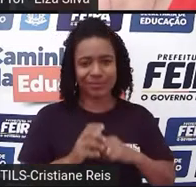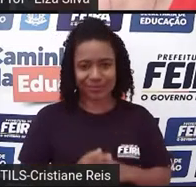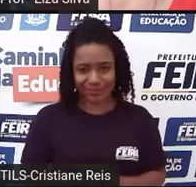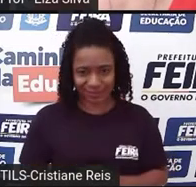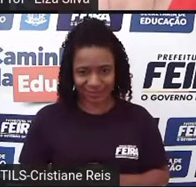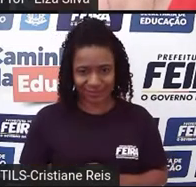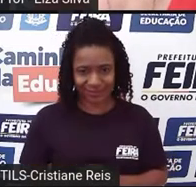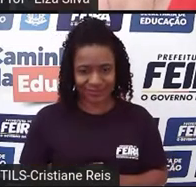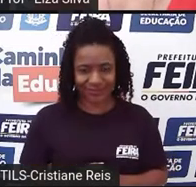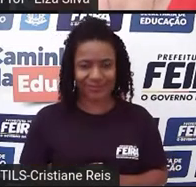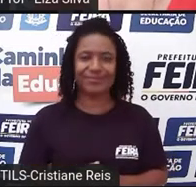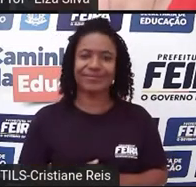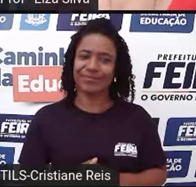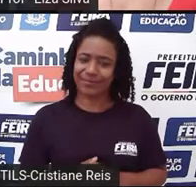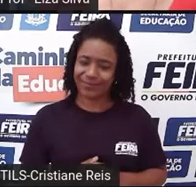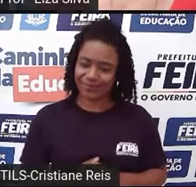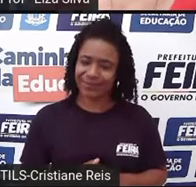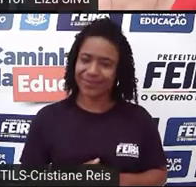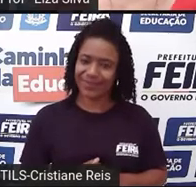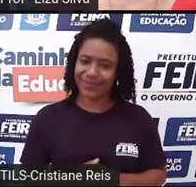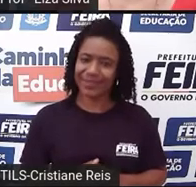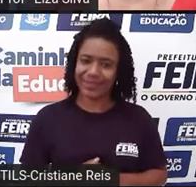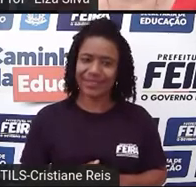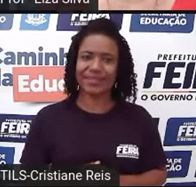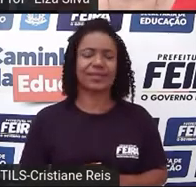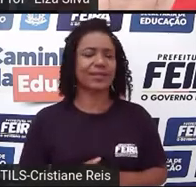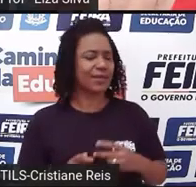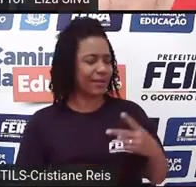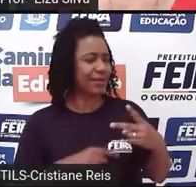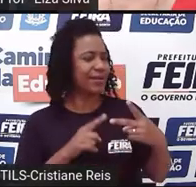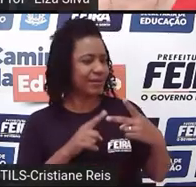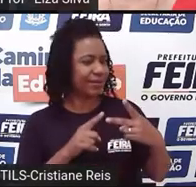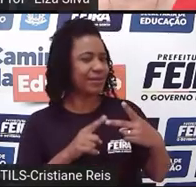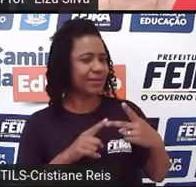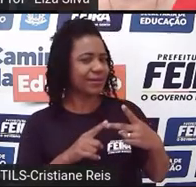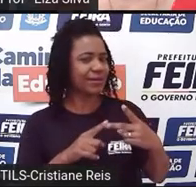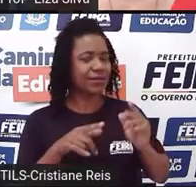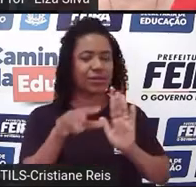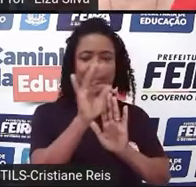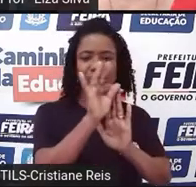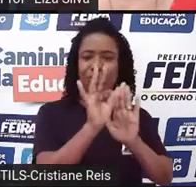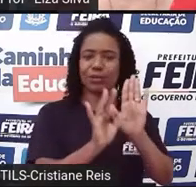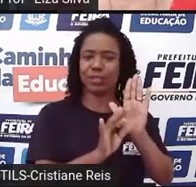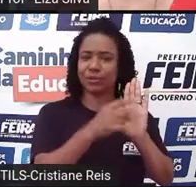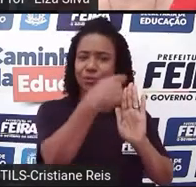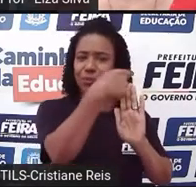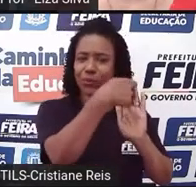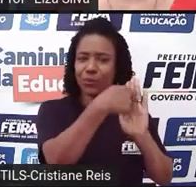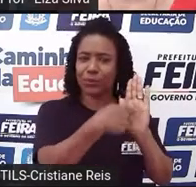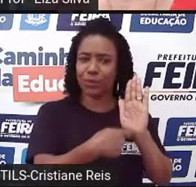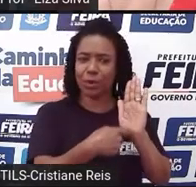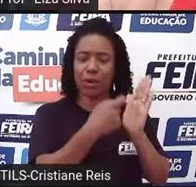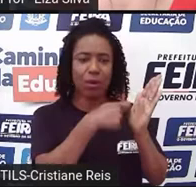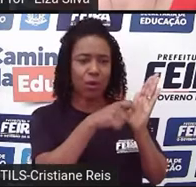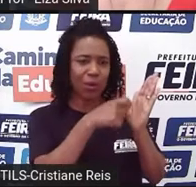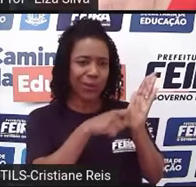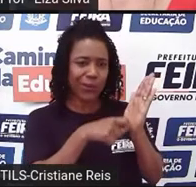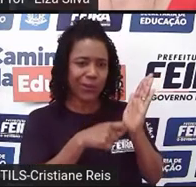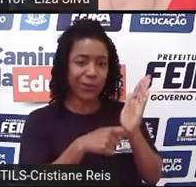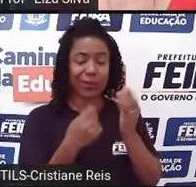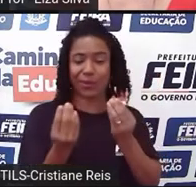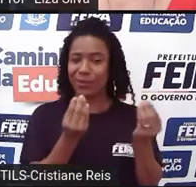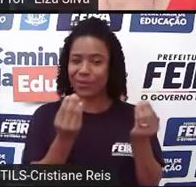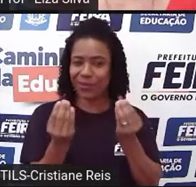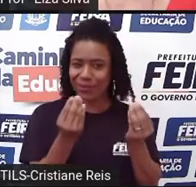write it? Então, como é que a gente pode escrever um texto desse gênero, deste tipo? Então, vamos